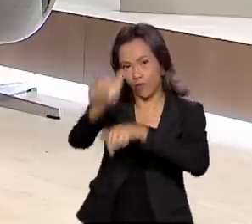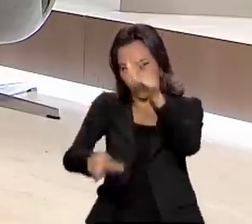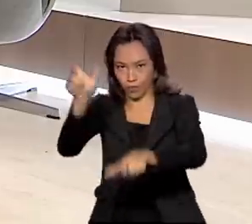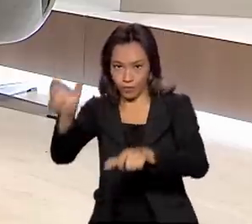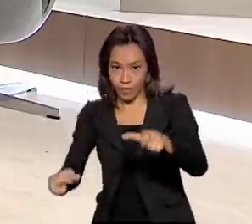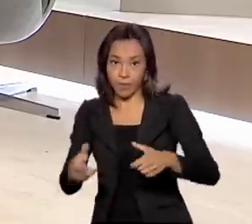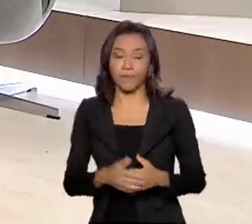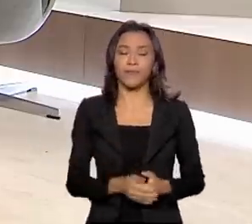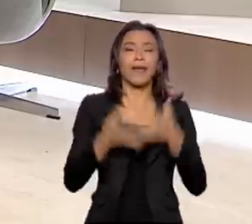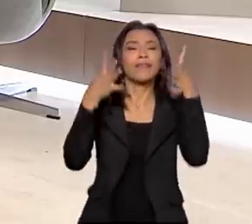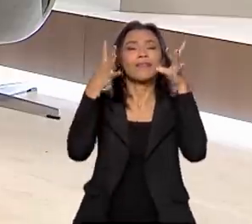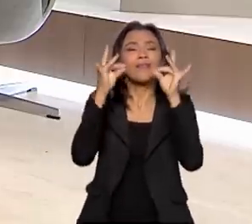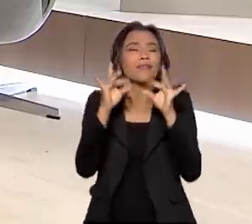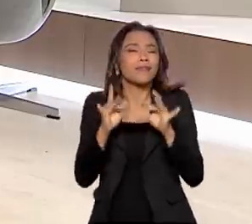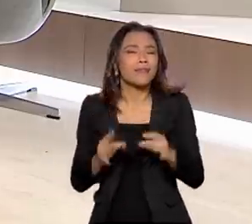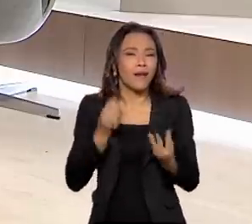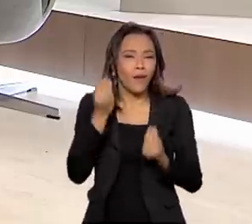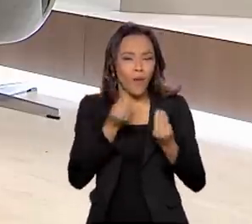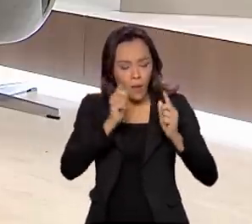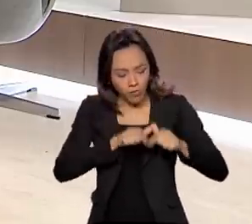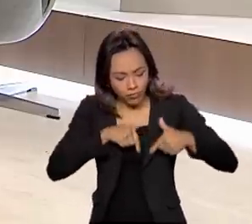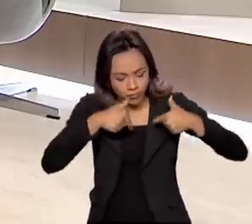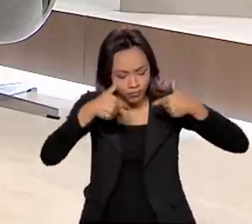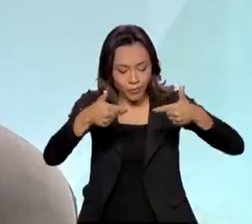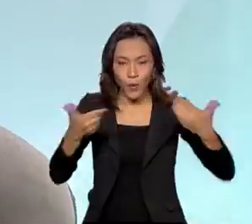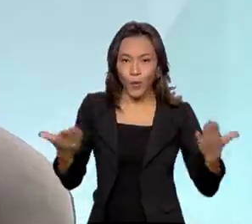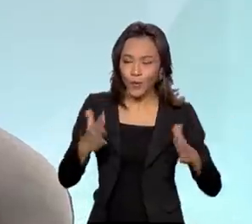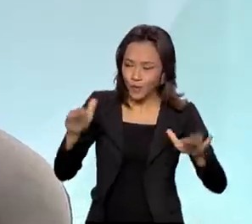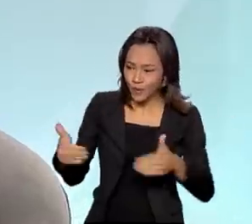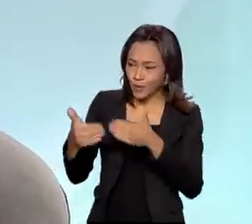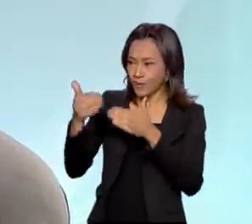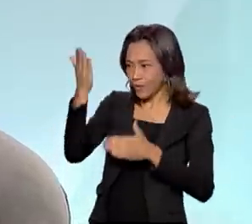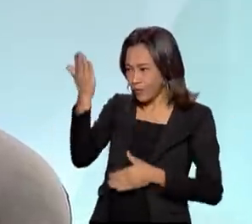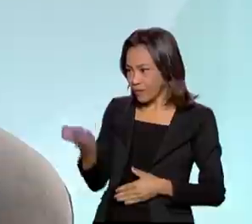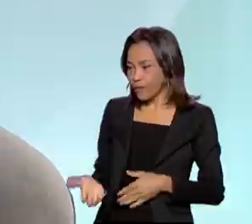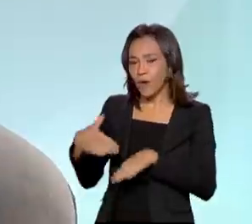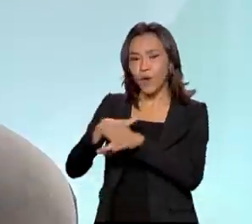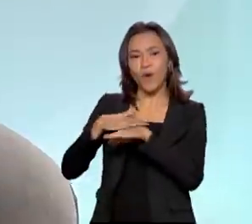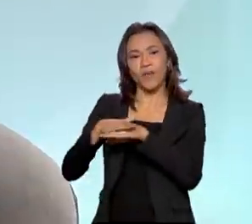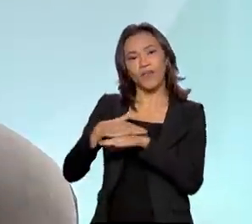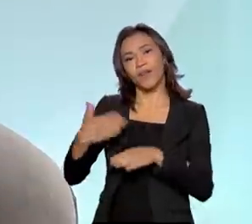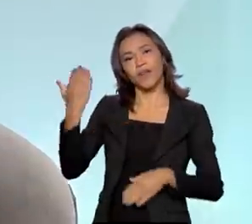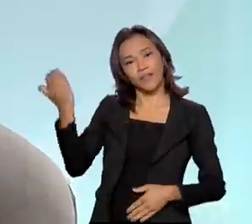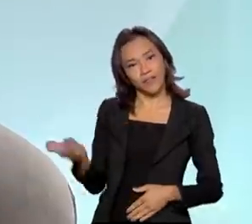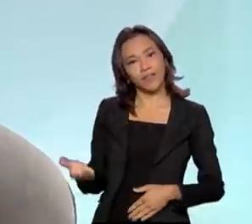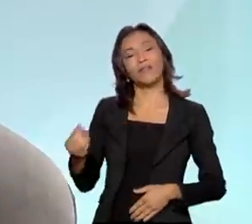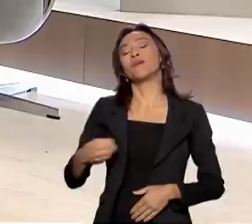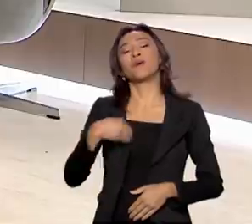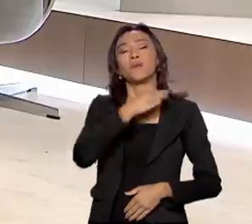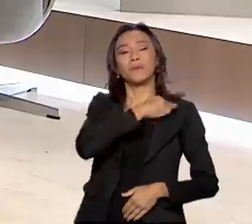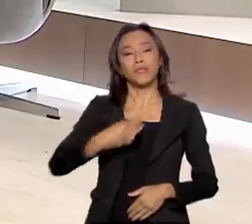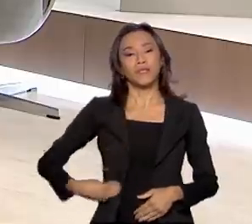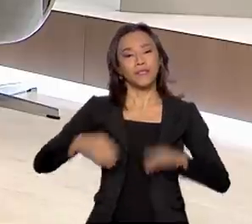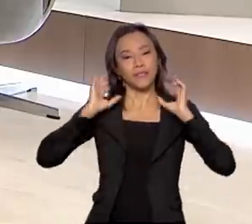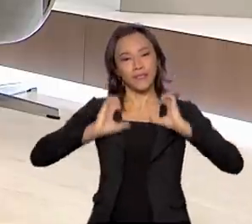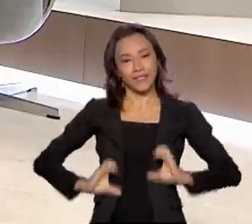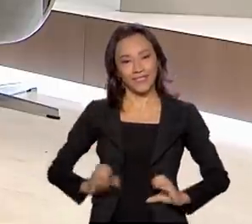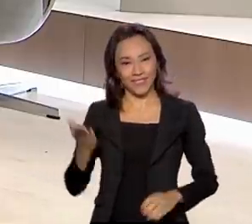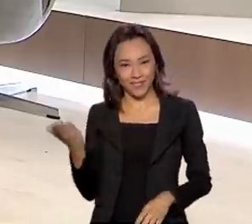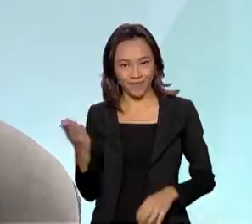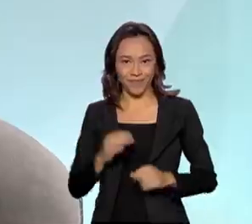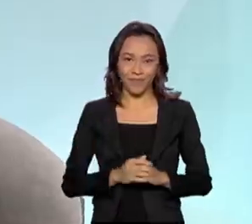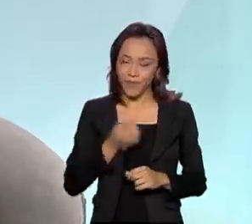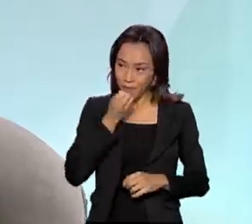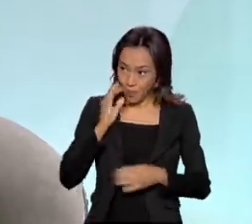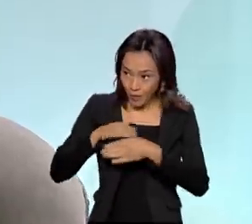nos detalhar todo esse trabalho, eu converso hoje com o ministro da Cidadania, João Roma. Boa noite, ministro.